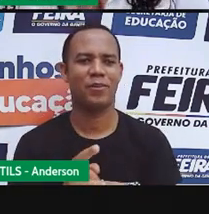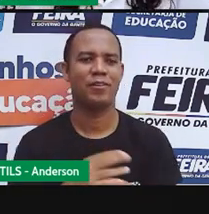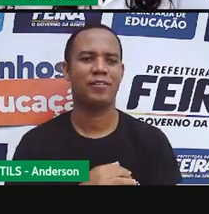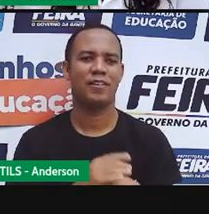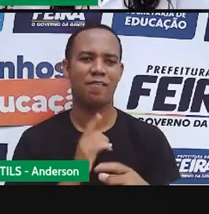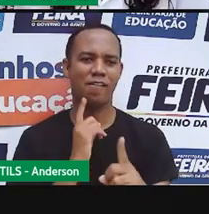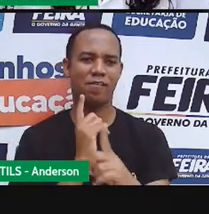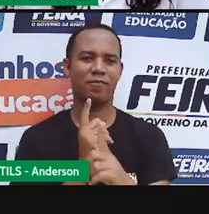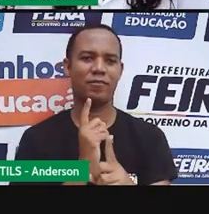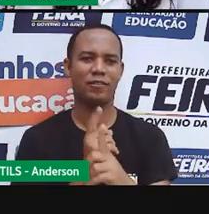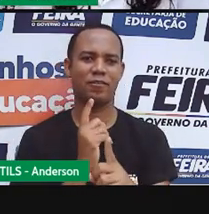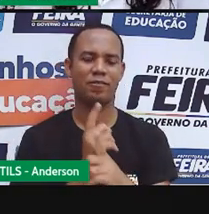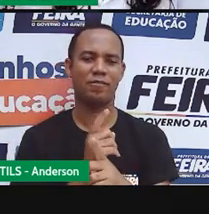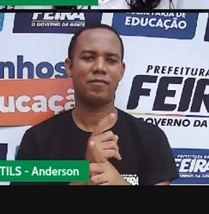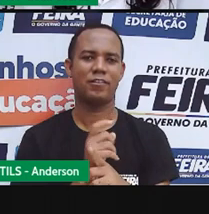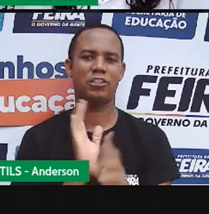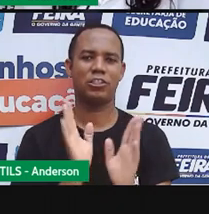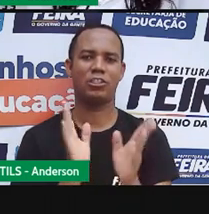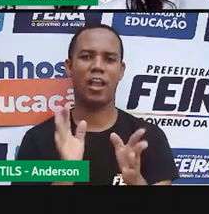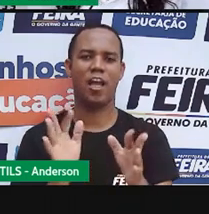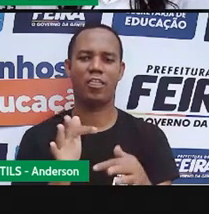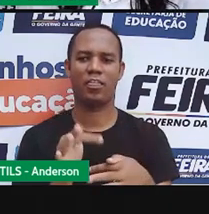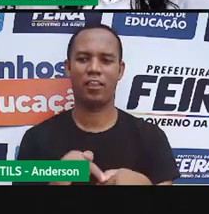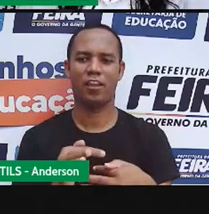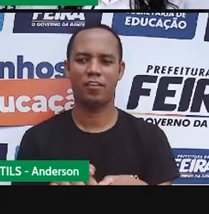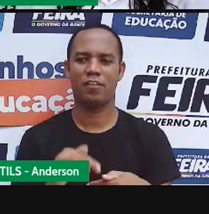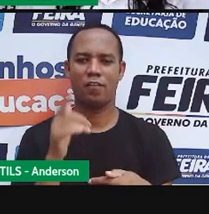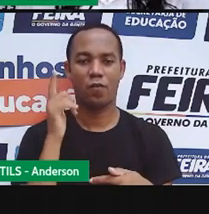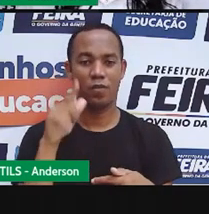você encontrou fazendo o teste em casa, tá bom?